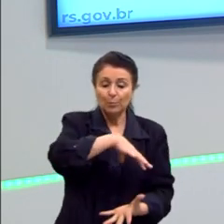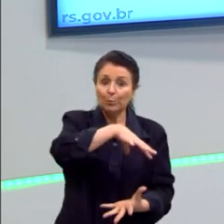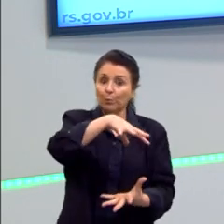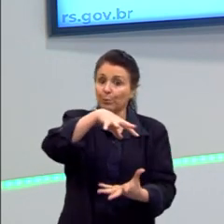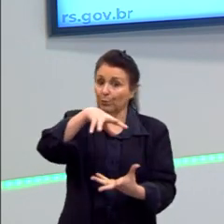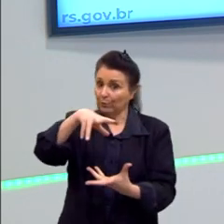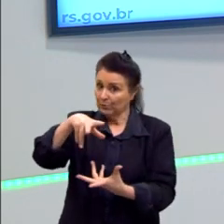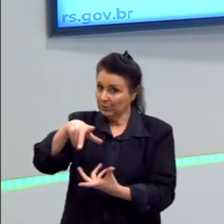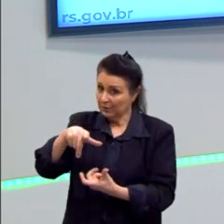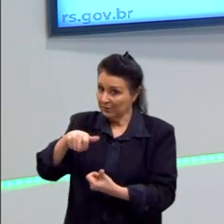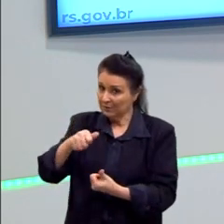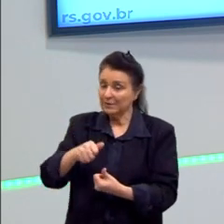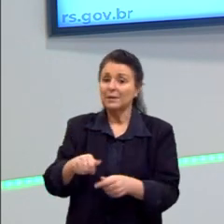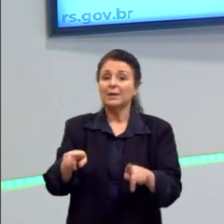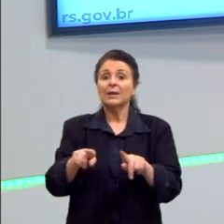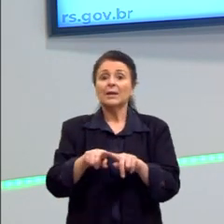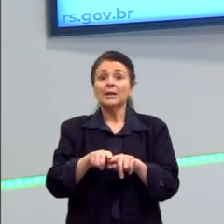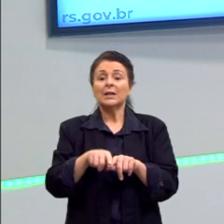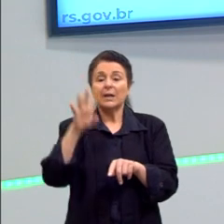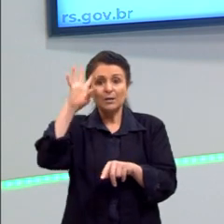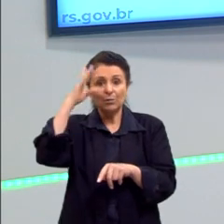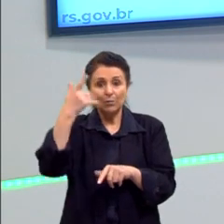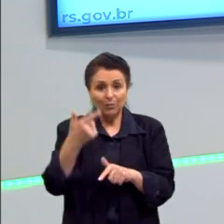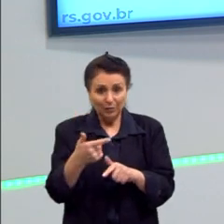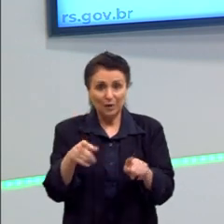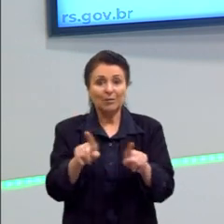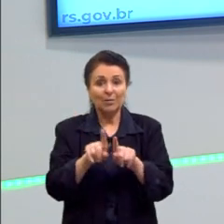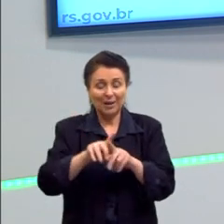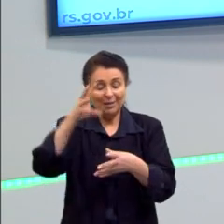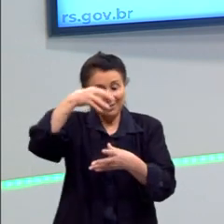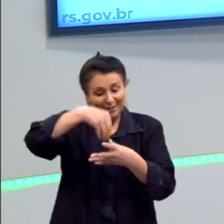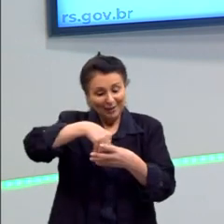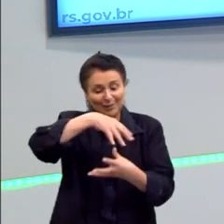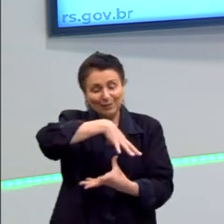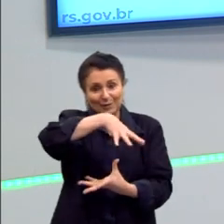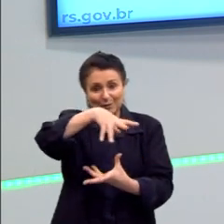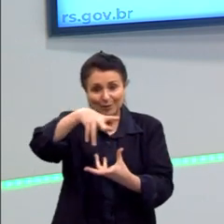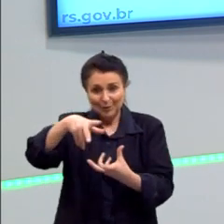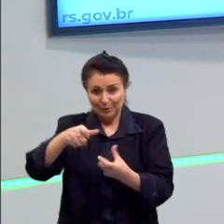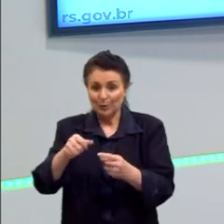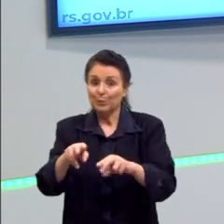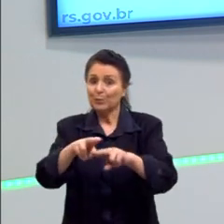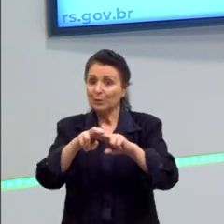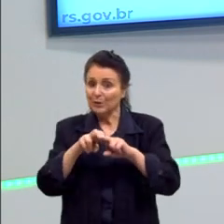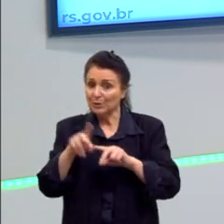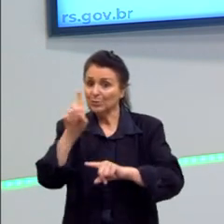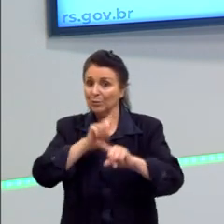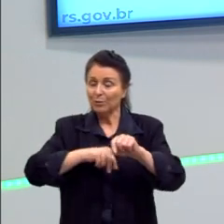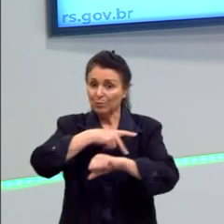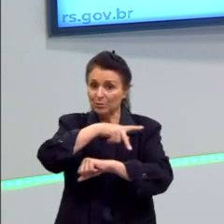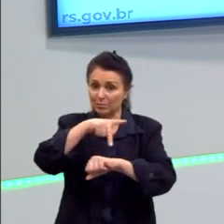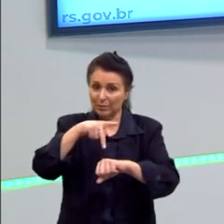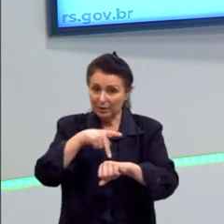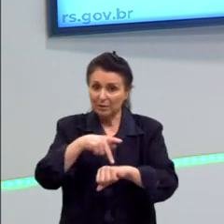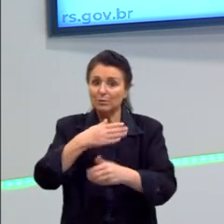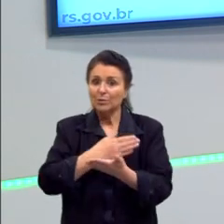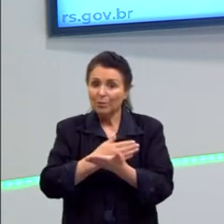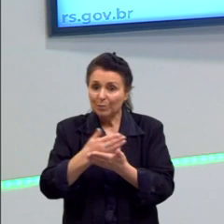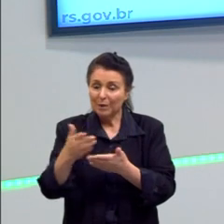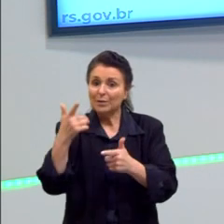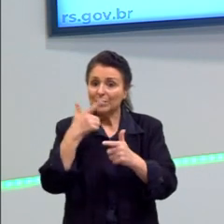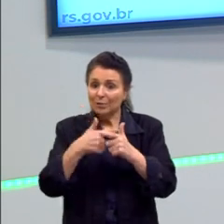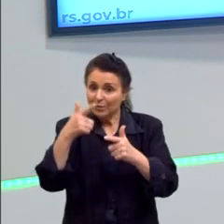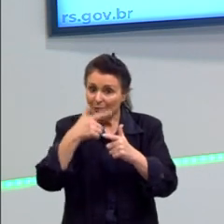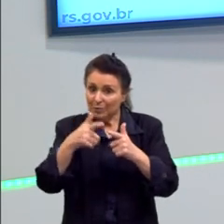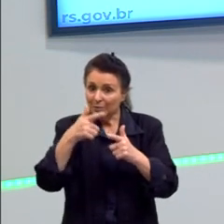e as soluções também devem ser mundiais mundiais. E aí, muitas vezes, os países têm alguns problemas para sair